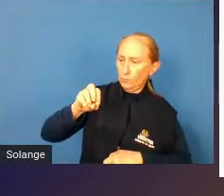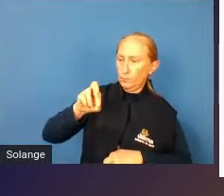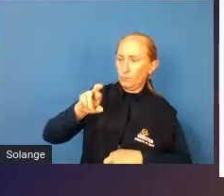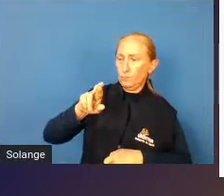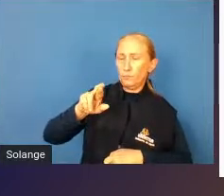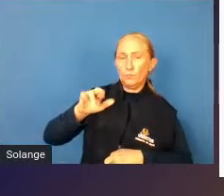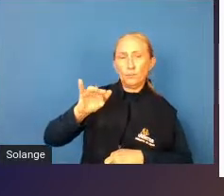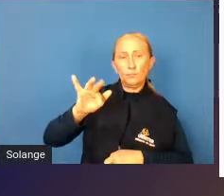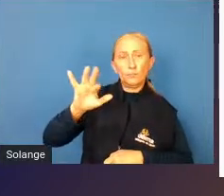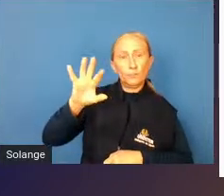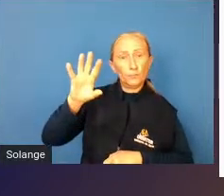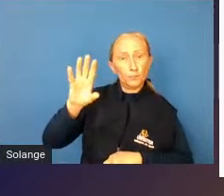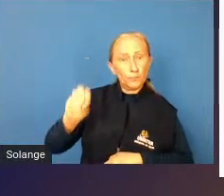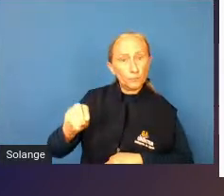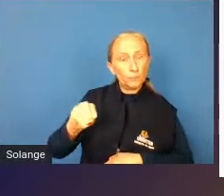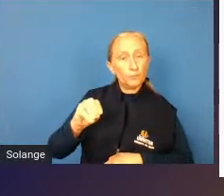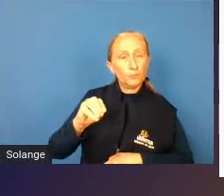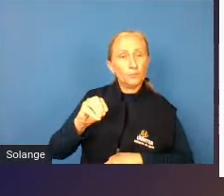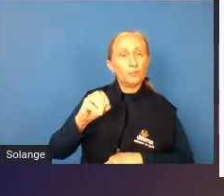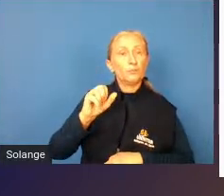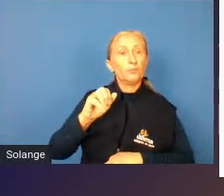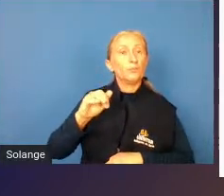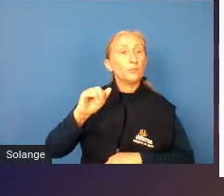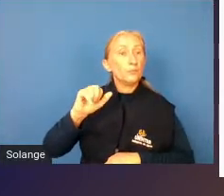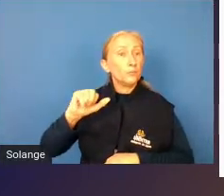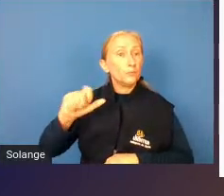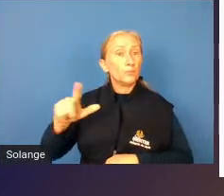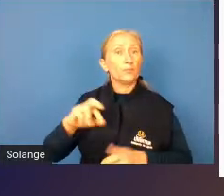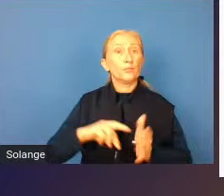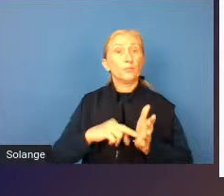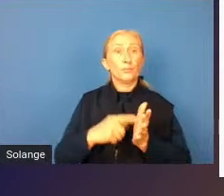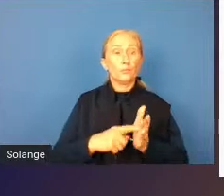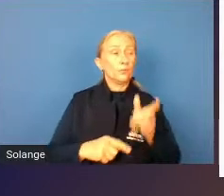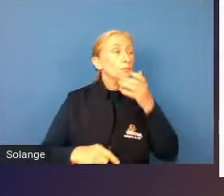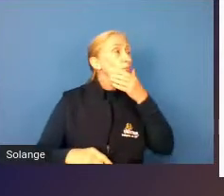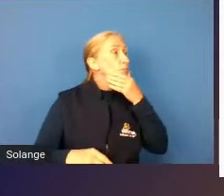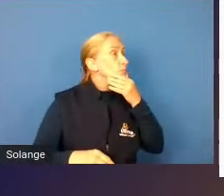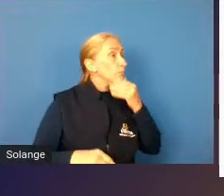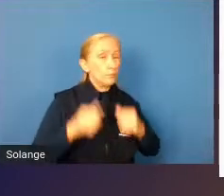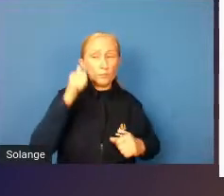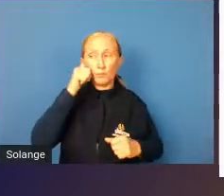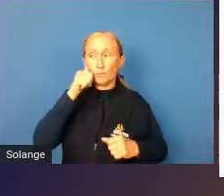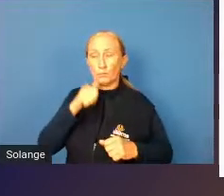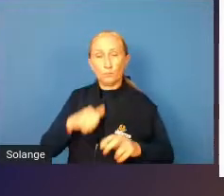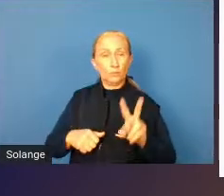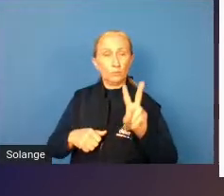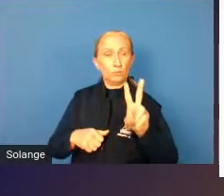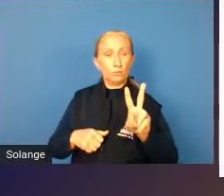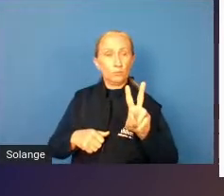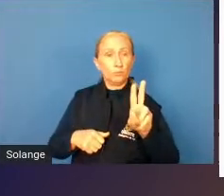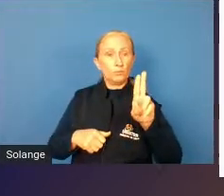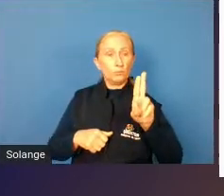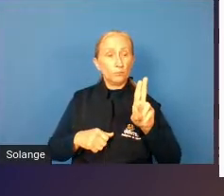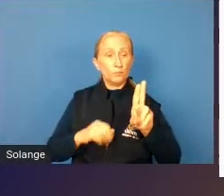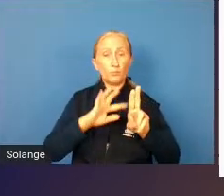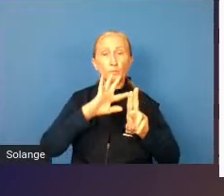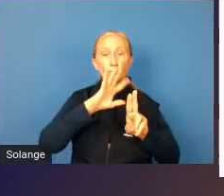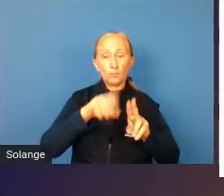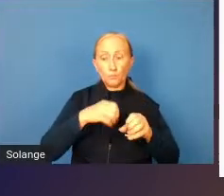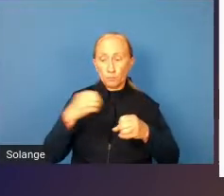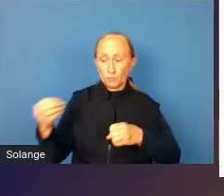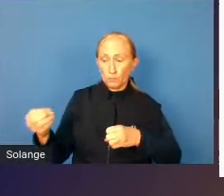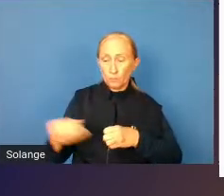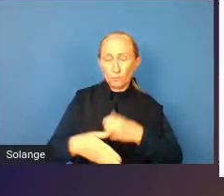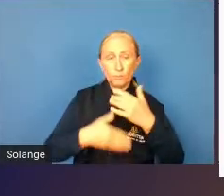compreensão de que existem dois sexos, o masculino e feminino, ele teve origem com a modernidade e